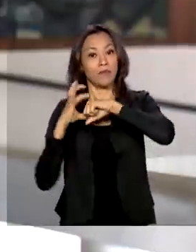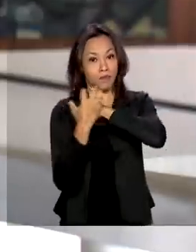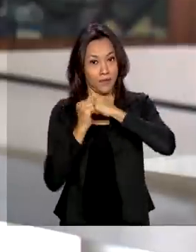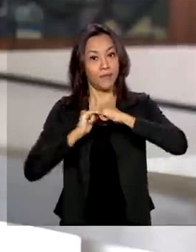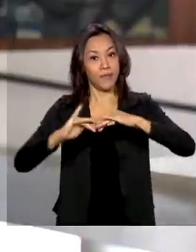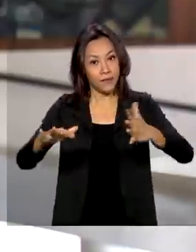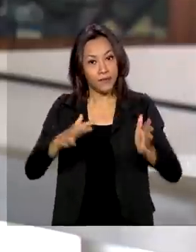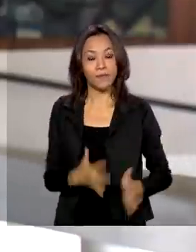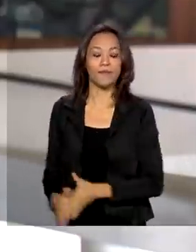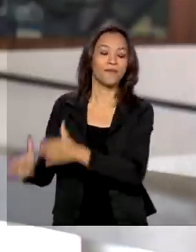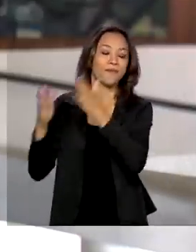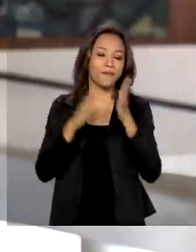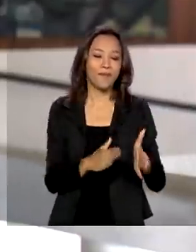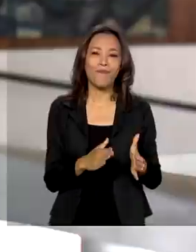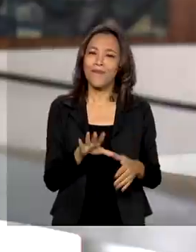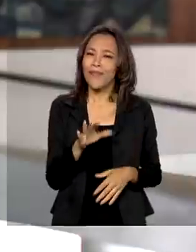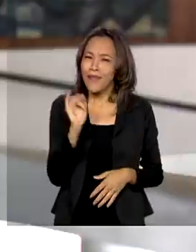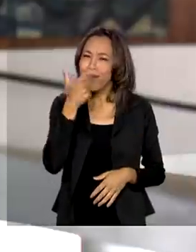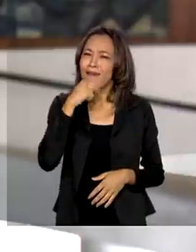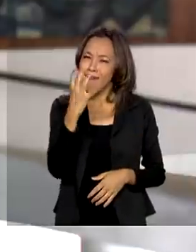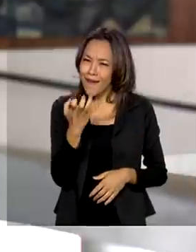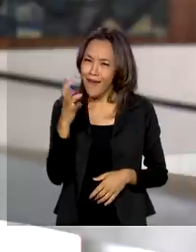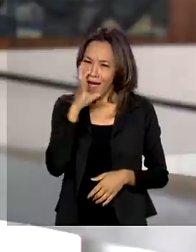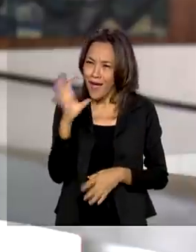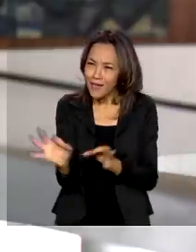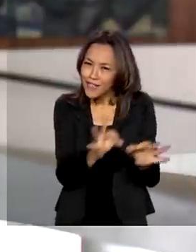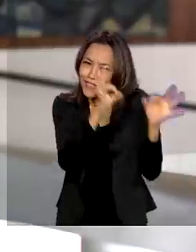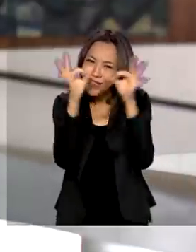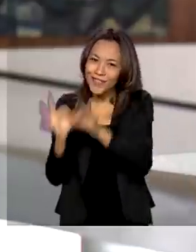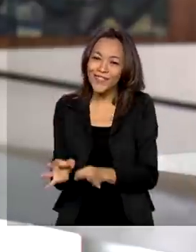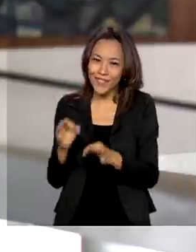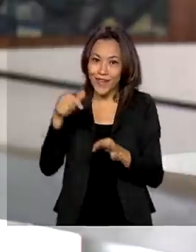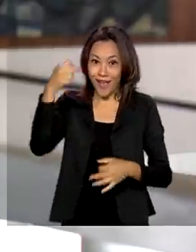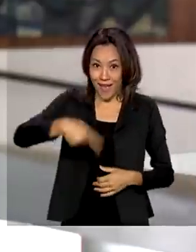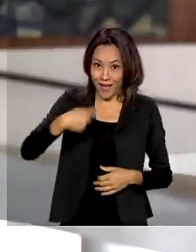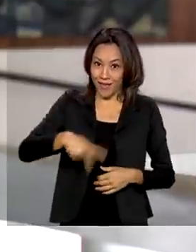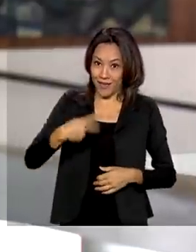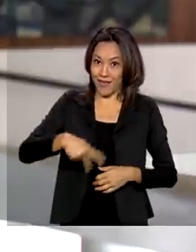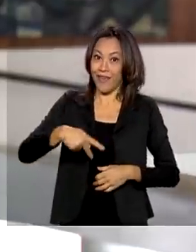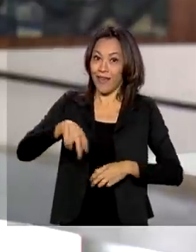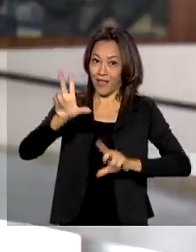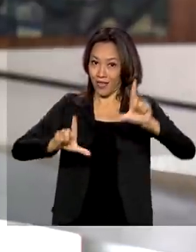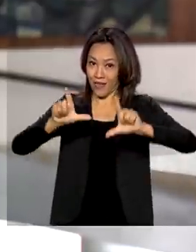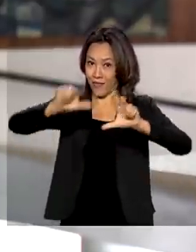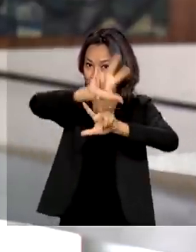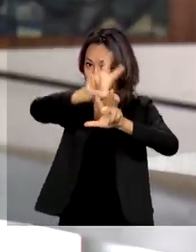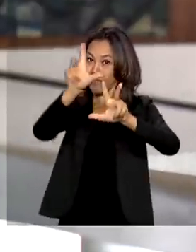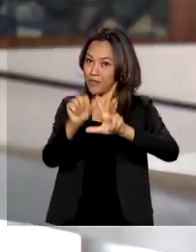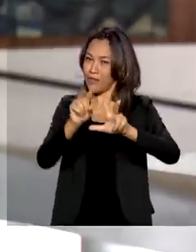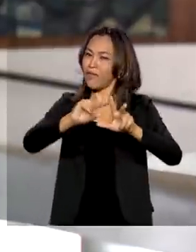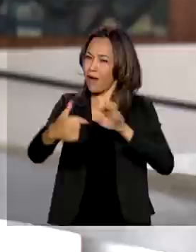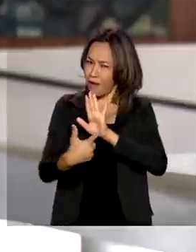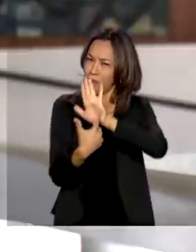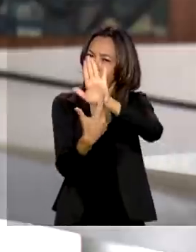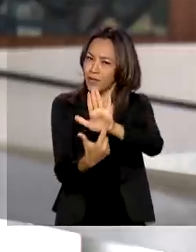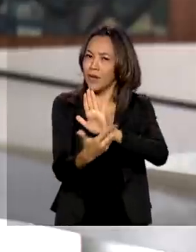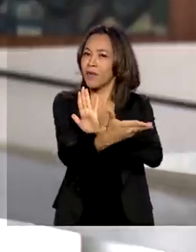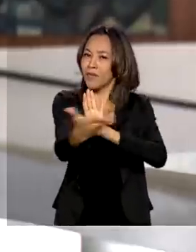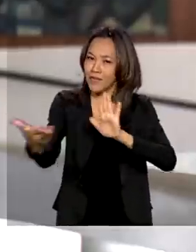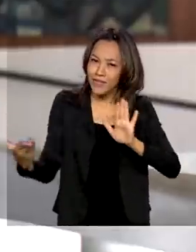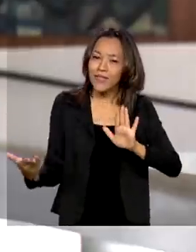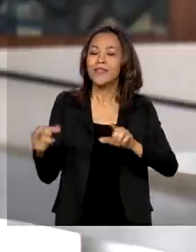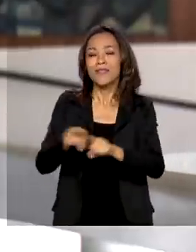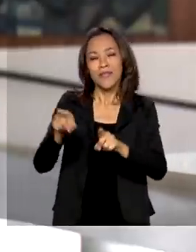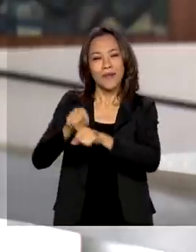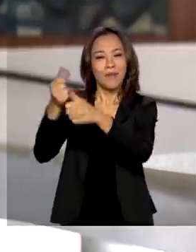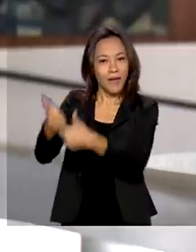E olha, Renata, quem quiser acompanhar o evento, a TV Brasil vai transmitir ao vivo a cerimônia, inclusive pelas nossas